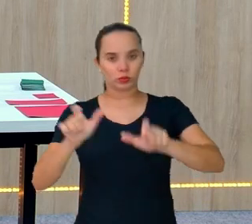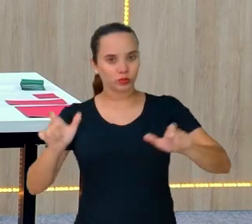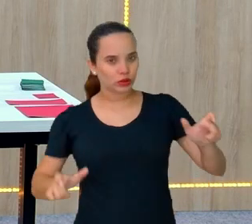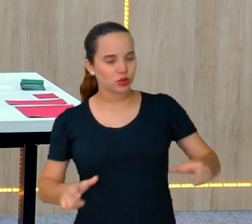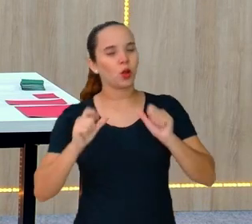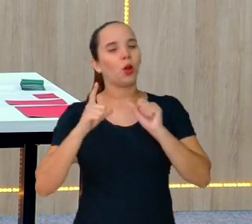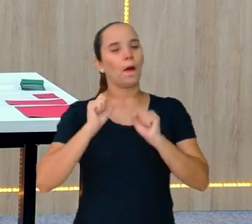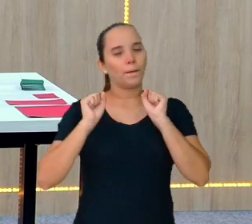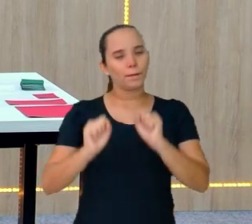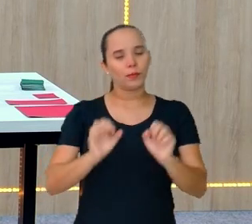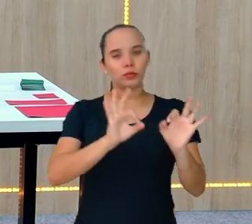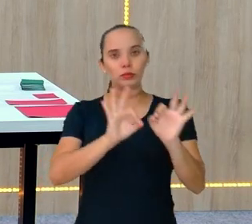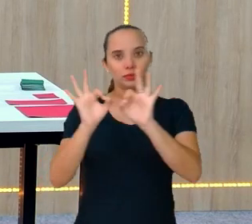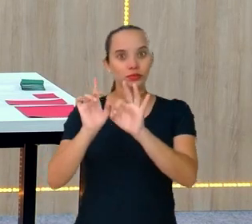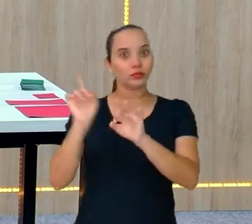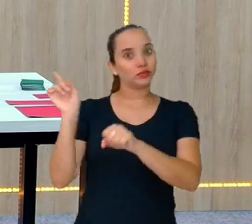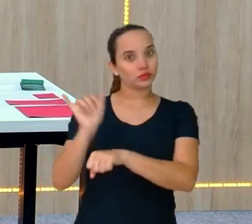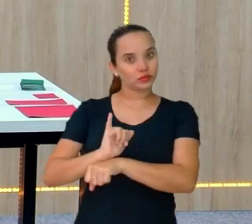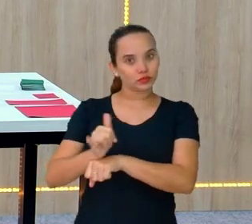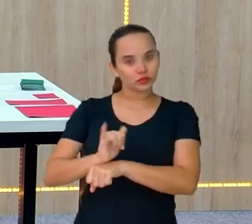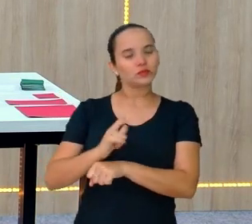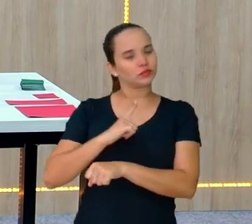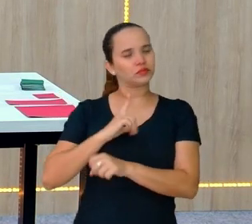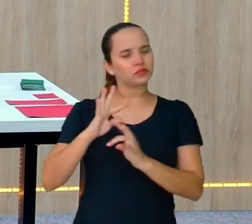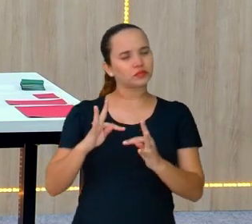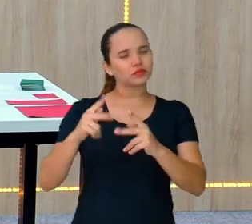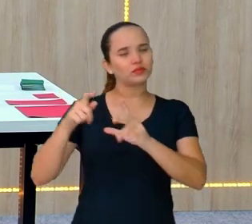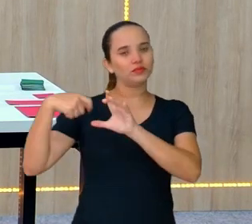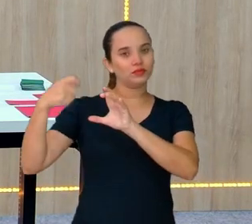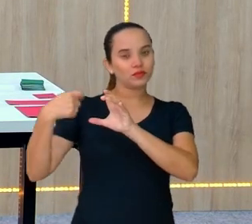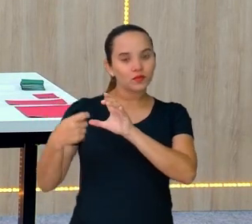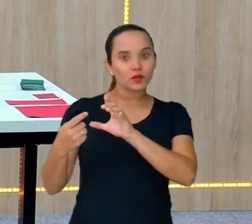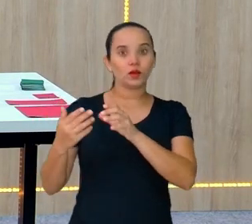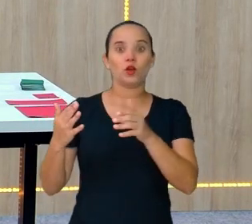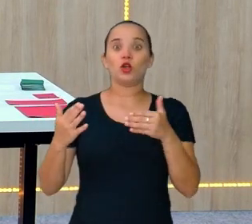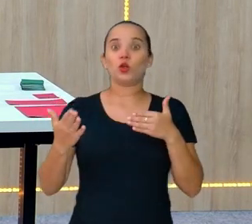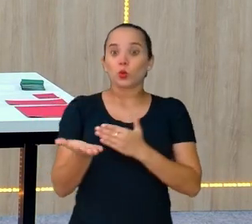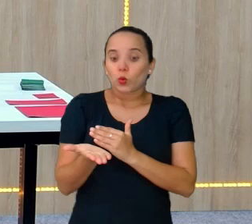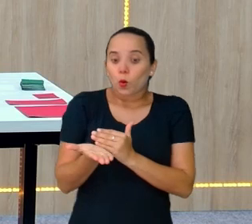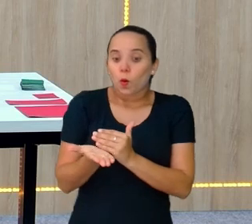todas as aulas gravadas, todas, desde o início do EMAD.